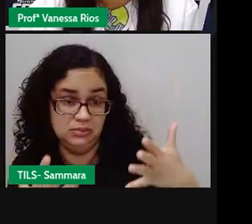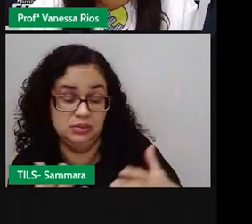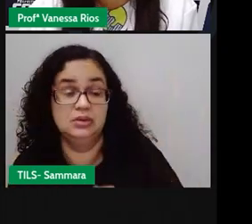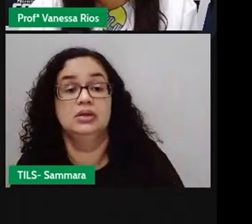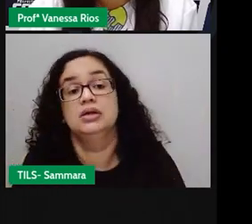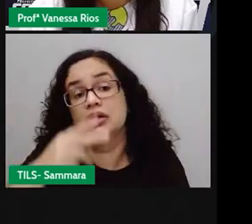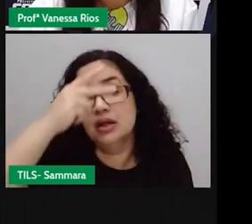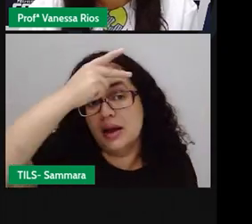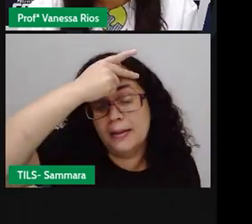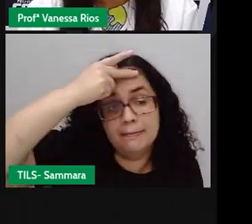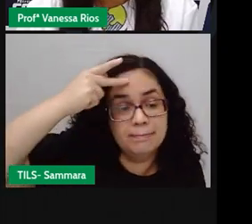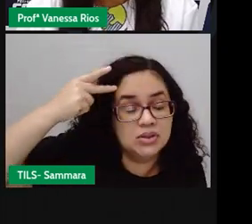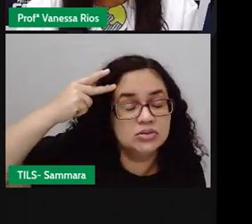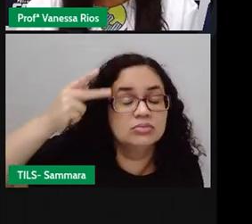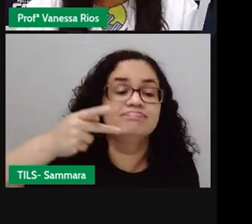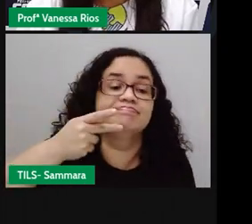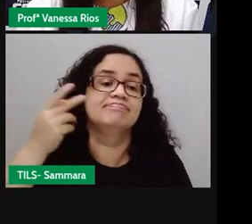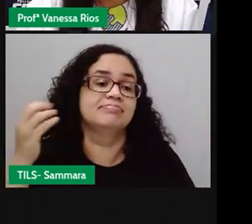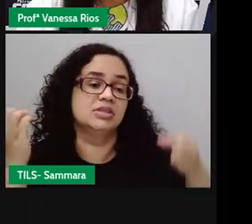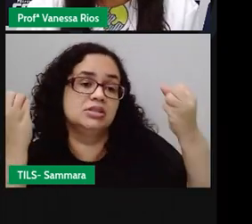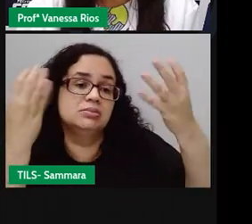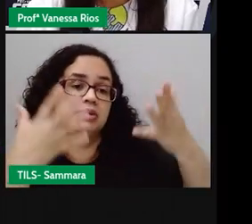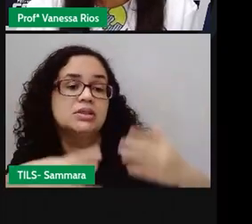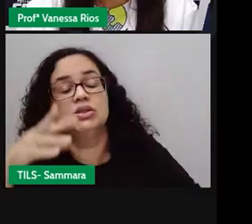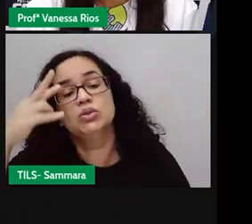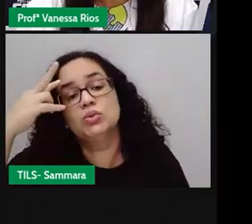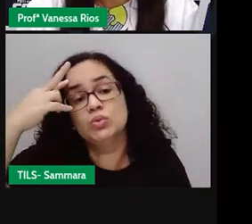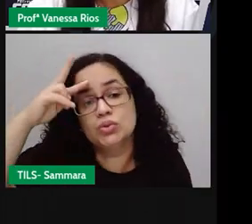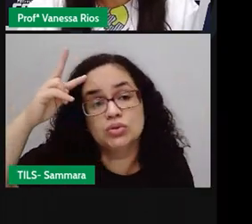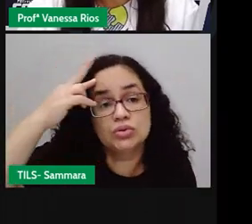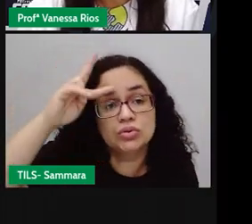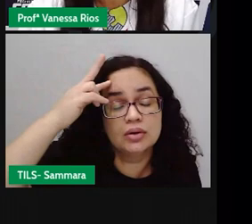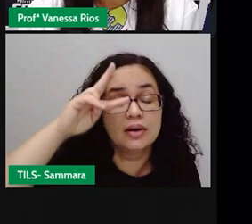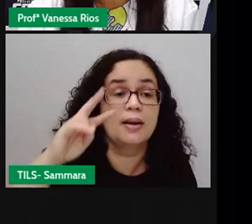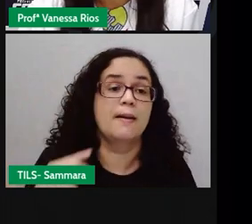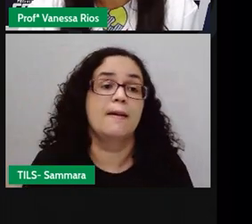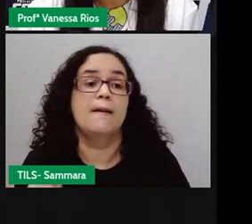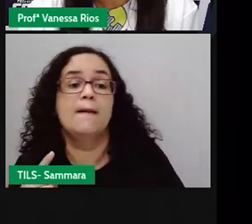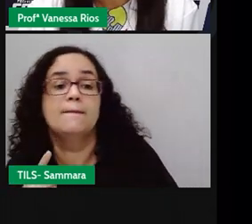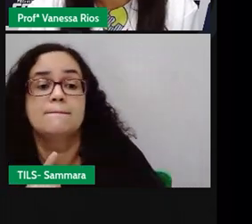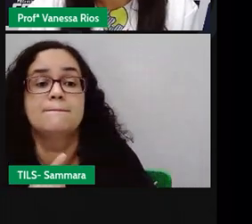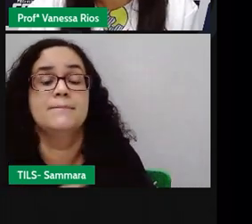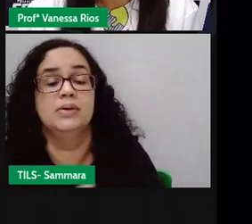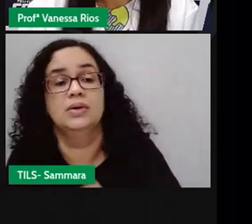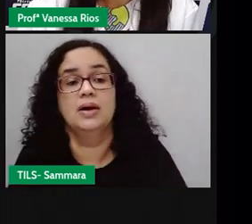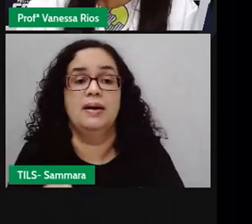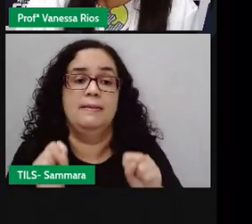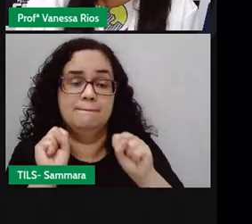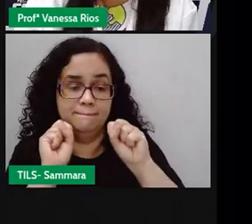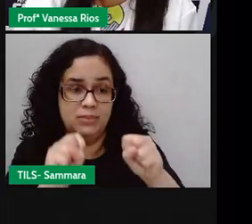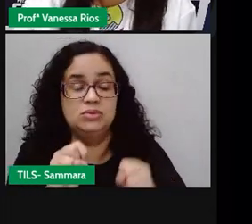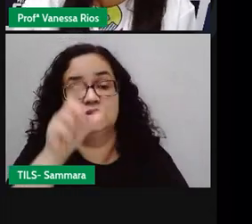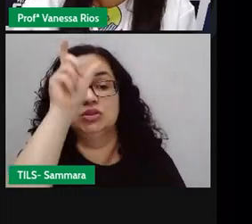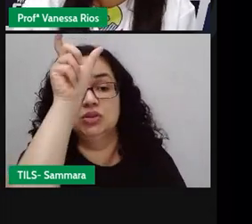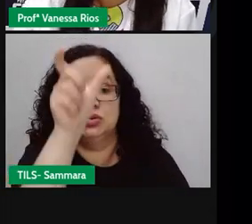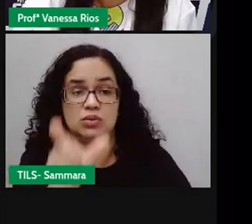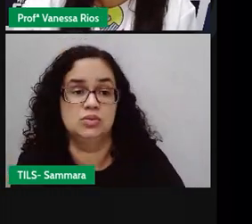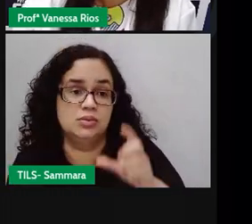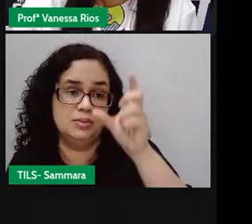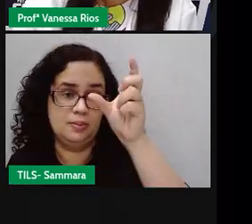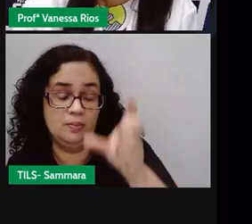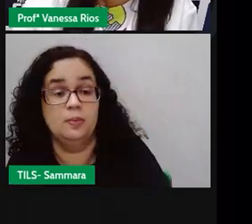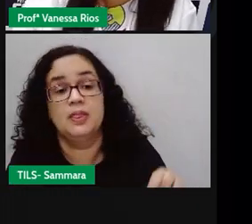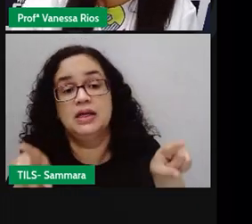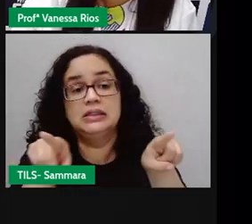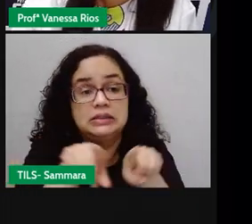contando a história. Quando falo em pontos de vista, é porque o narrador pode ser um personagem, participar